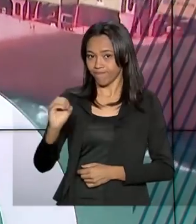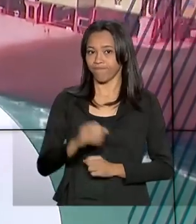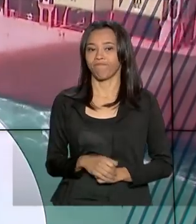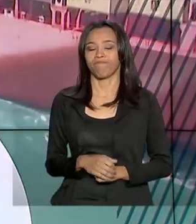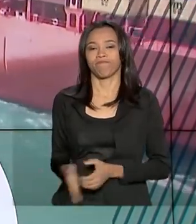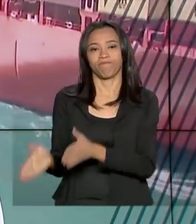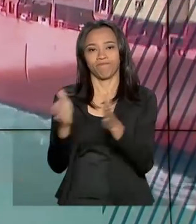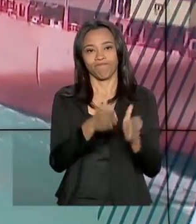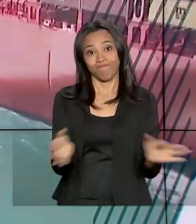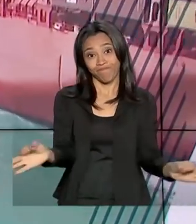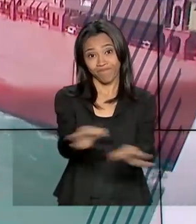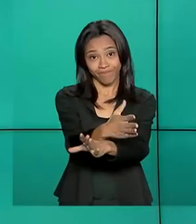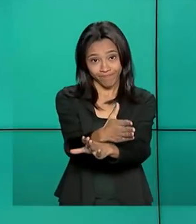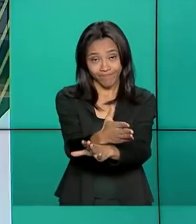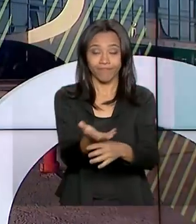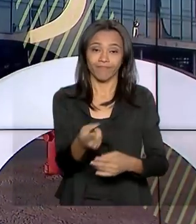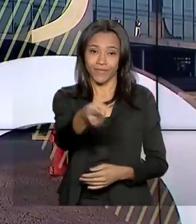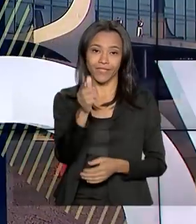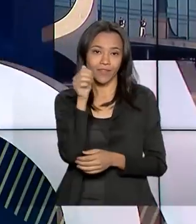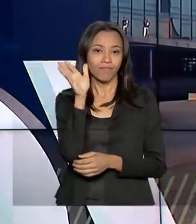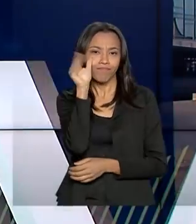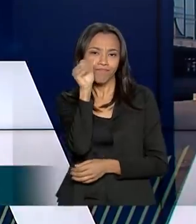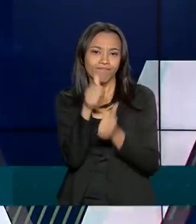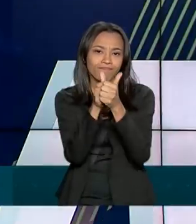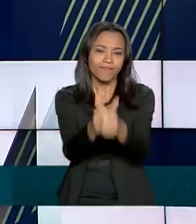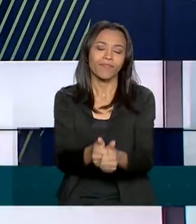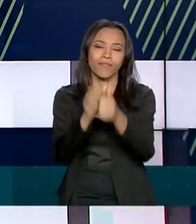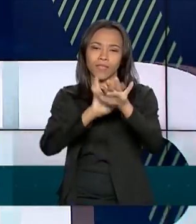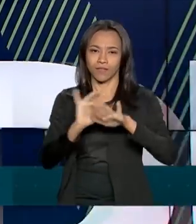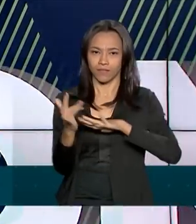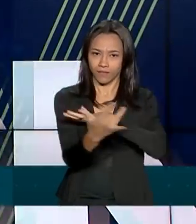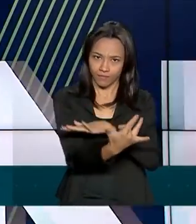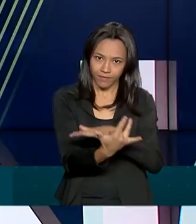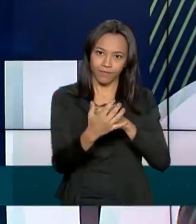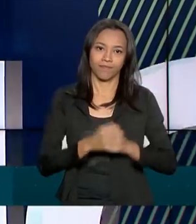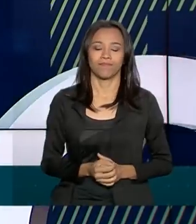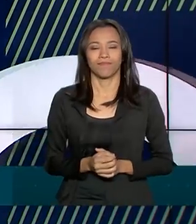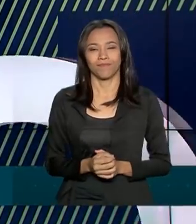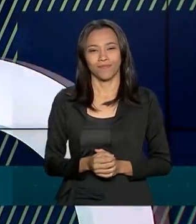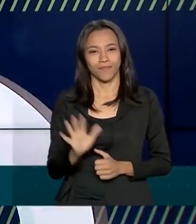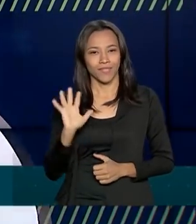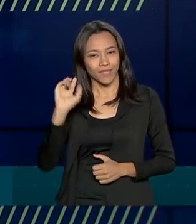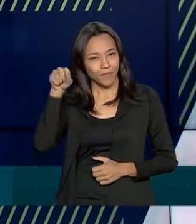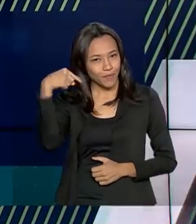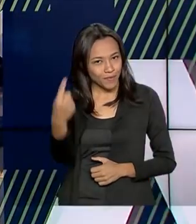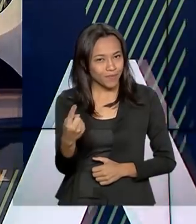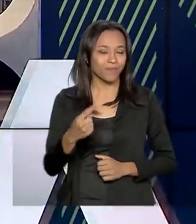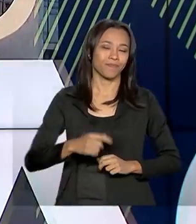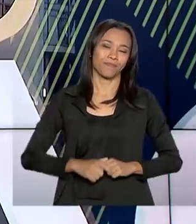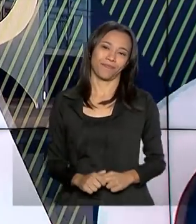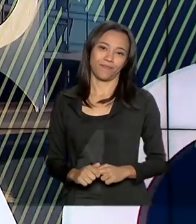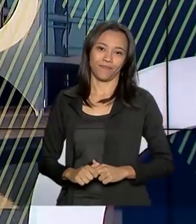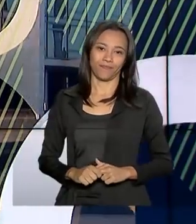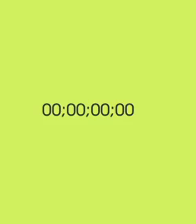E o governo agora fica por aqui. Acompanhe a gente também pelas nossas redes sociais. Até a próxima edição.